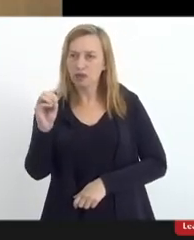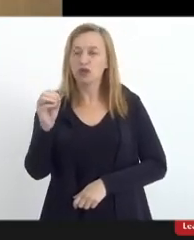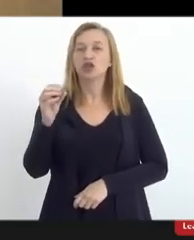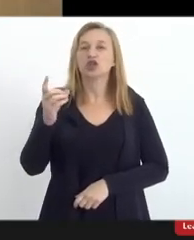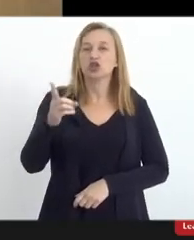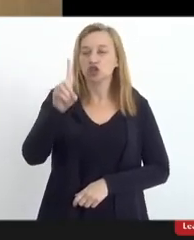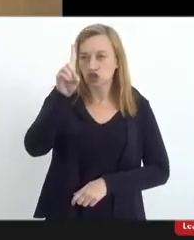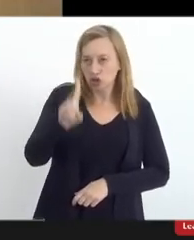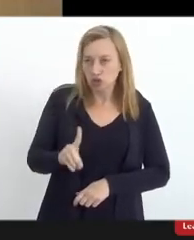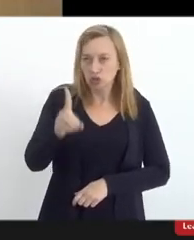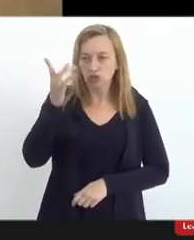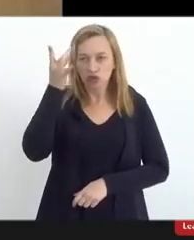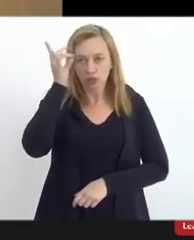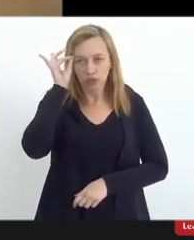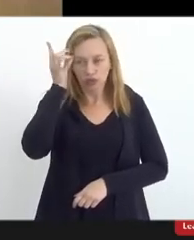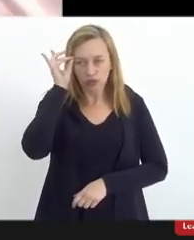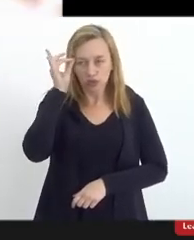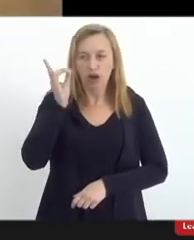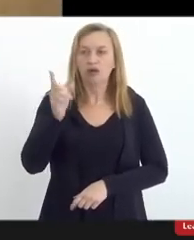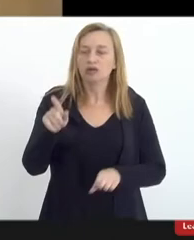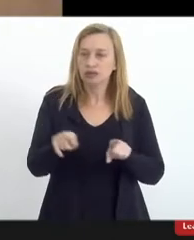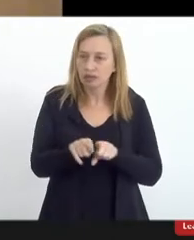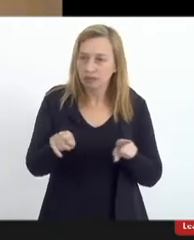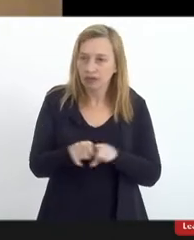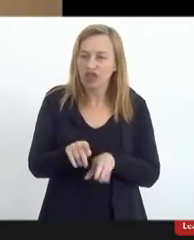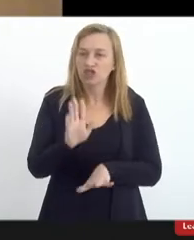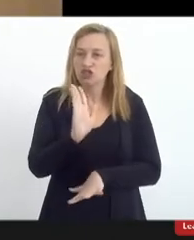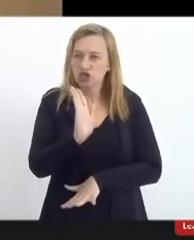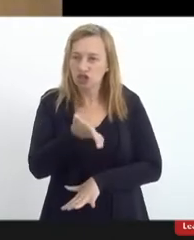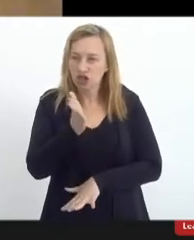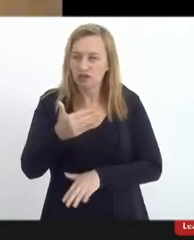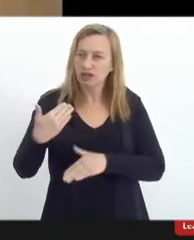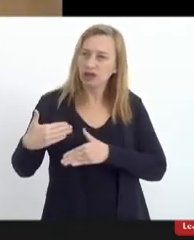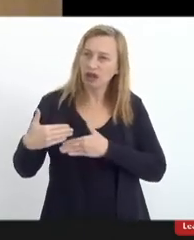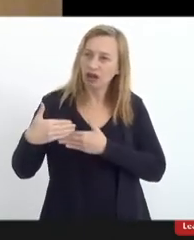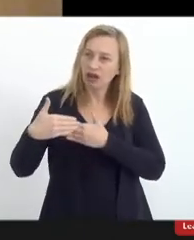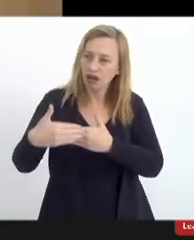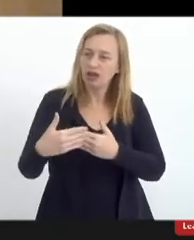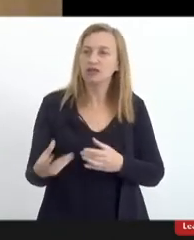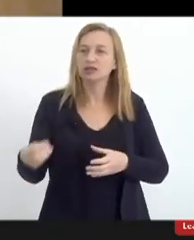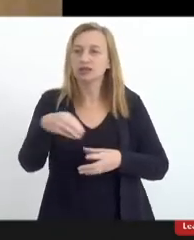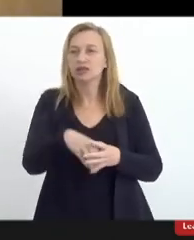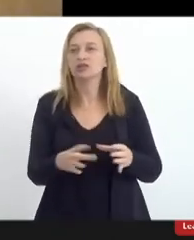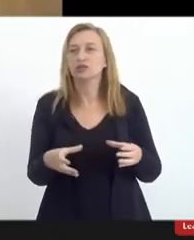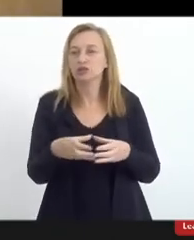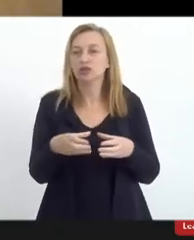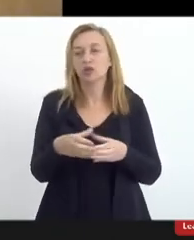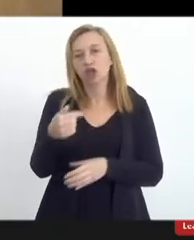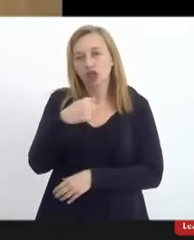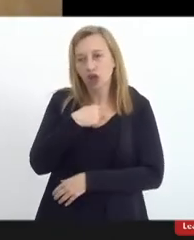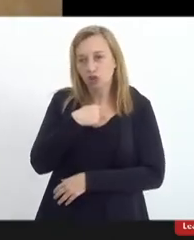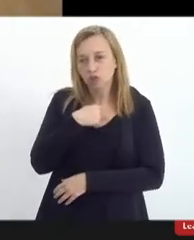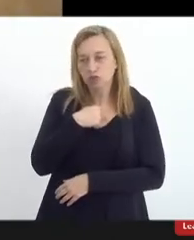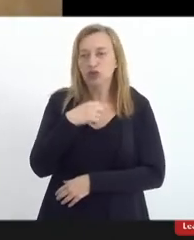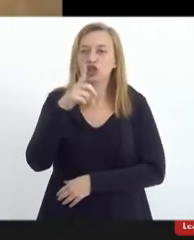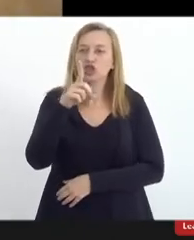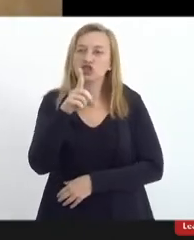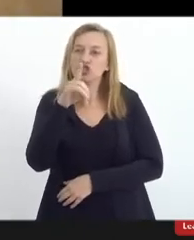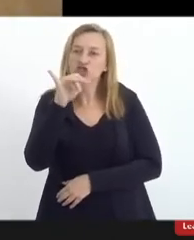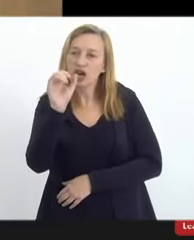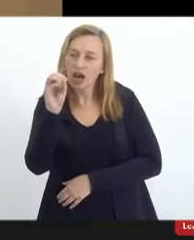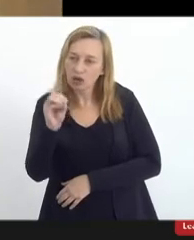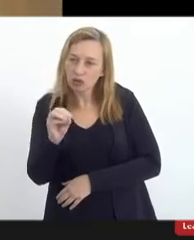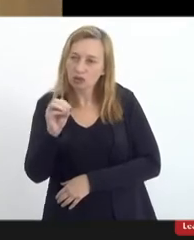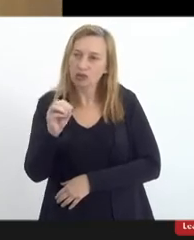Seminário Arquidiocesano, já vem também de longa data na comissão, e eu, Diácono Nelson,